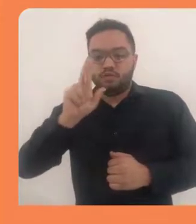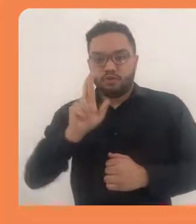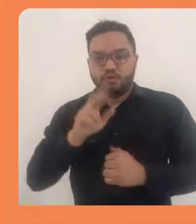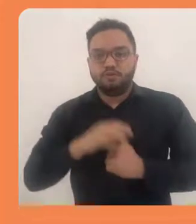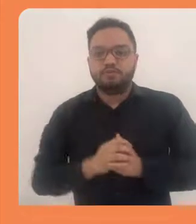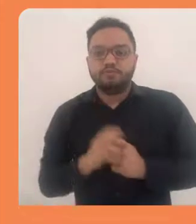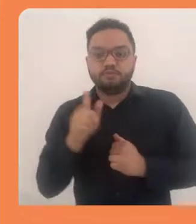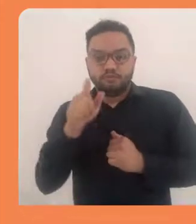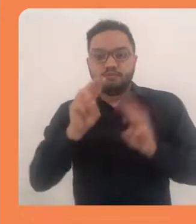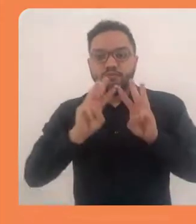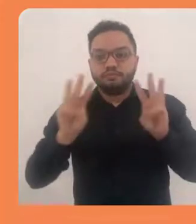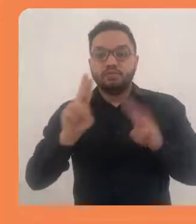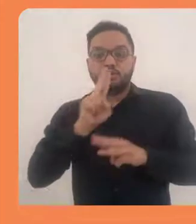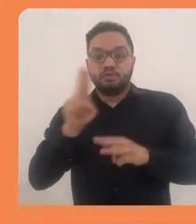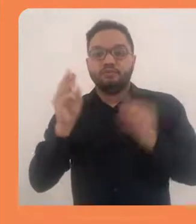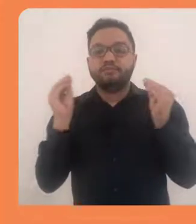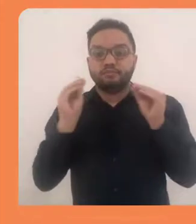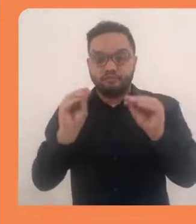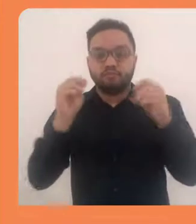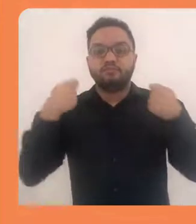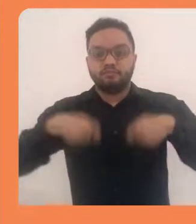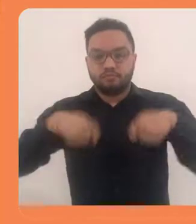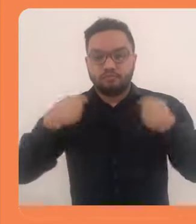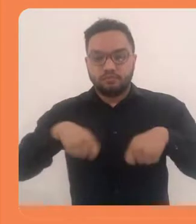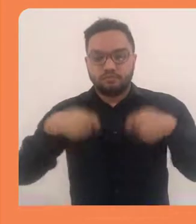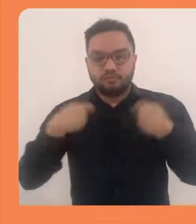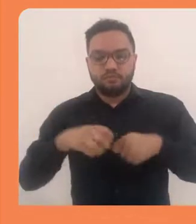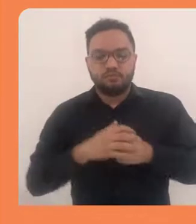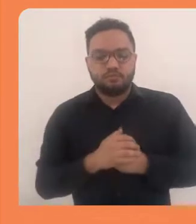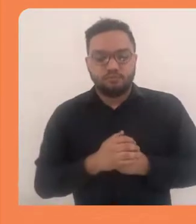e Adicionar.